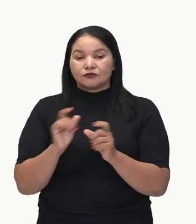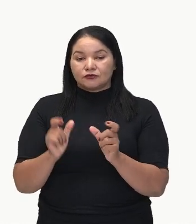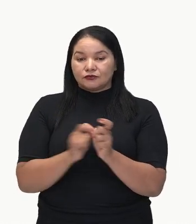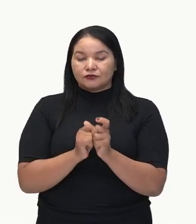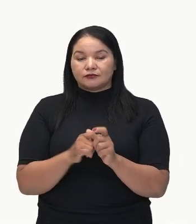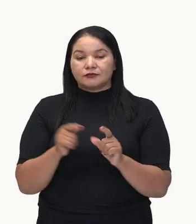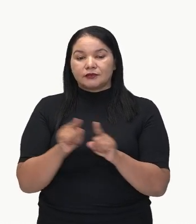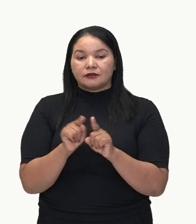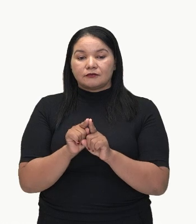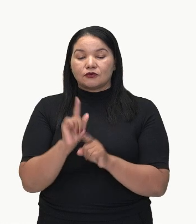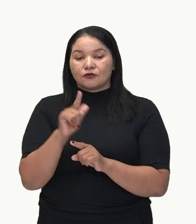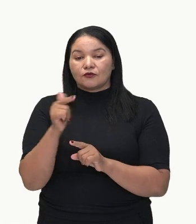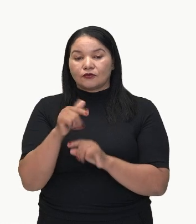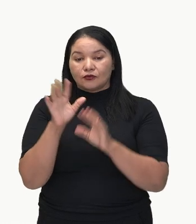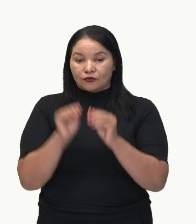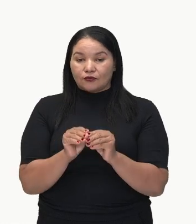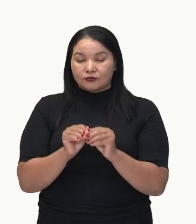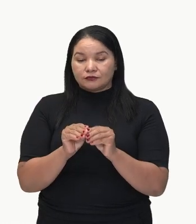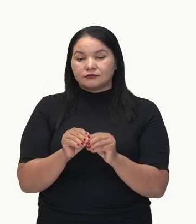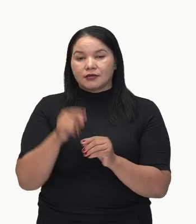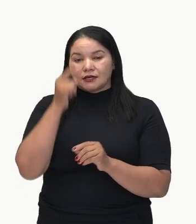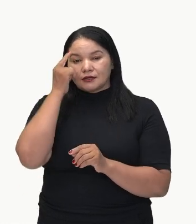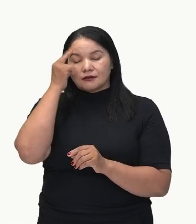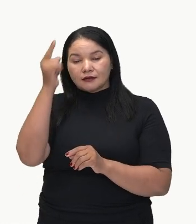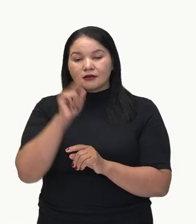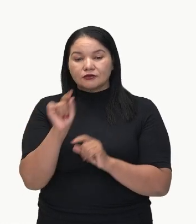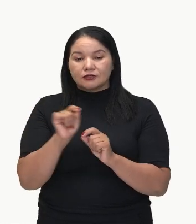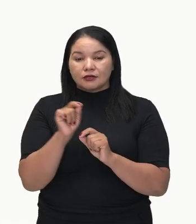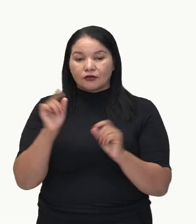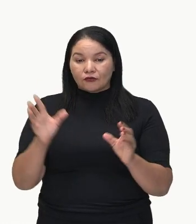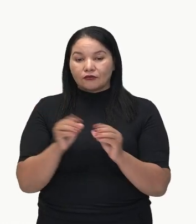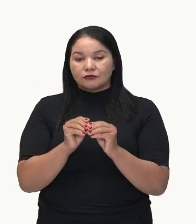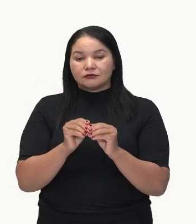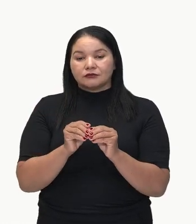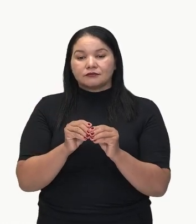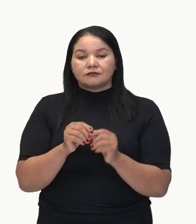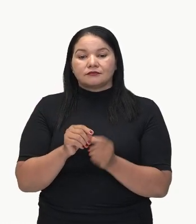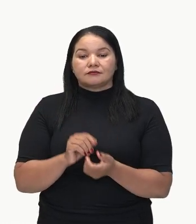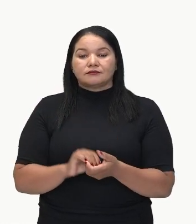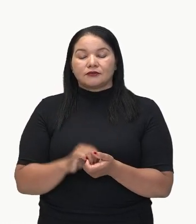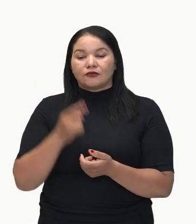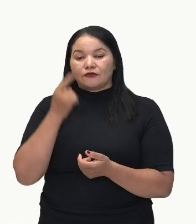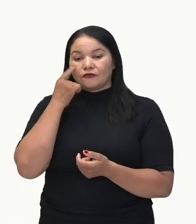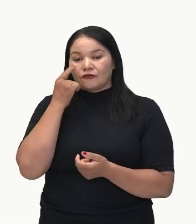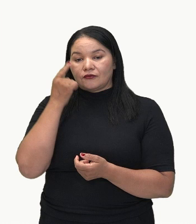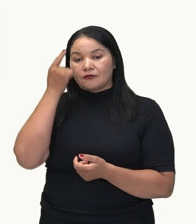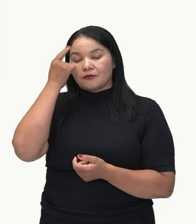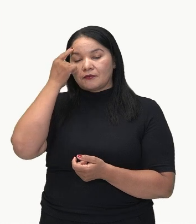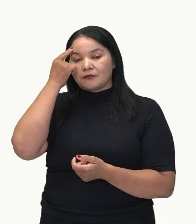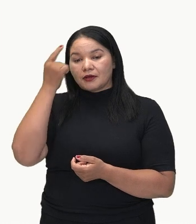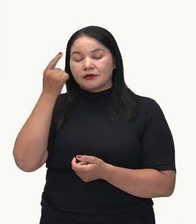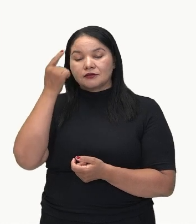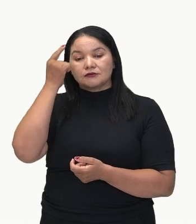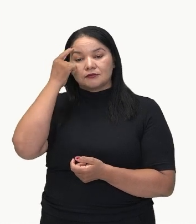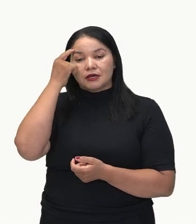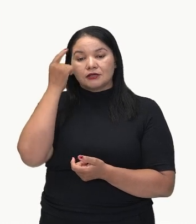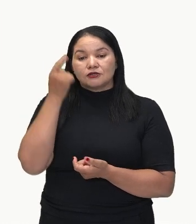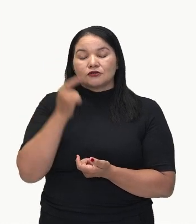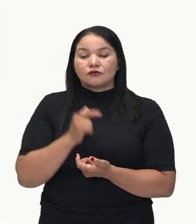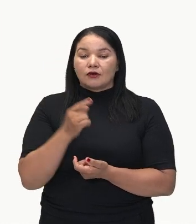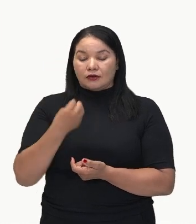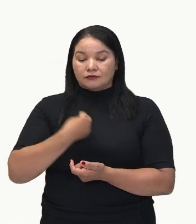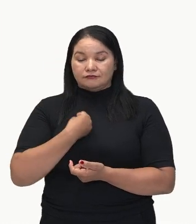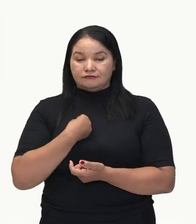conclusivas. Vão trazer a ideia de conclusão. penso, logo existo. Concluindo, logo